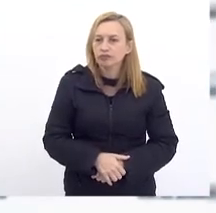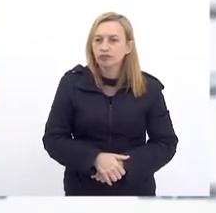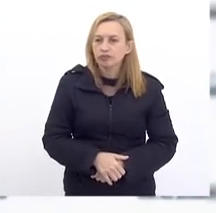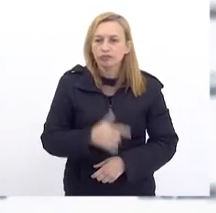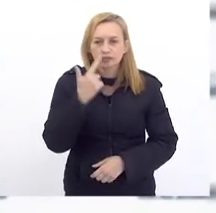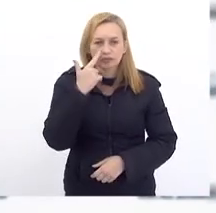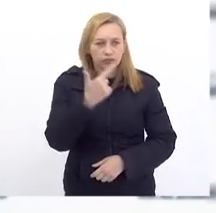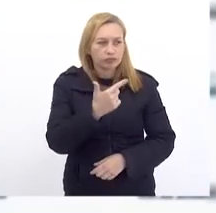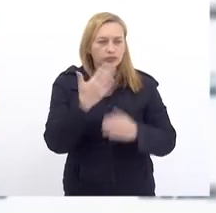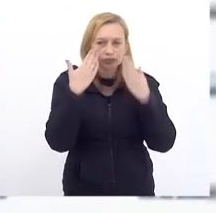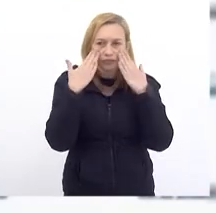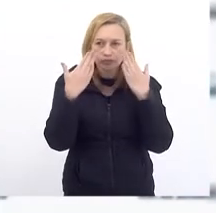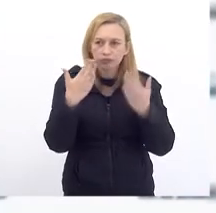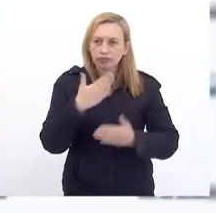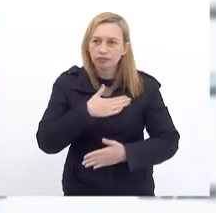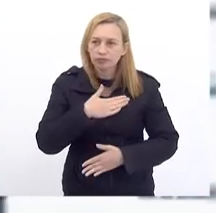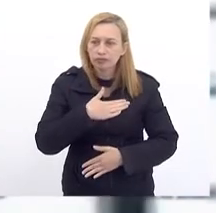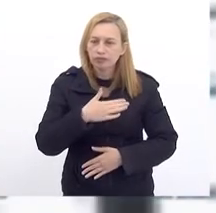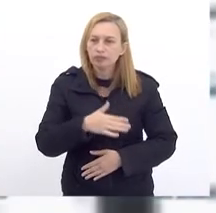Apresentação Aqui